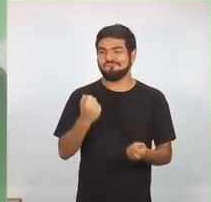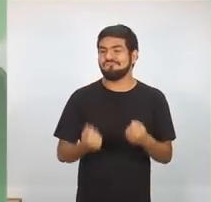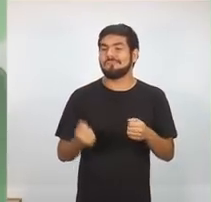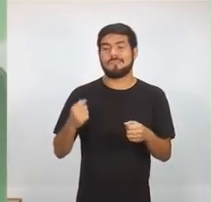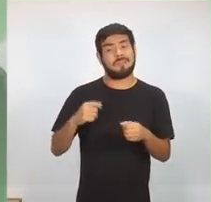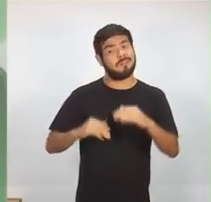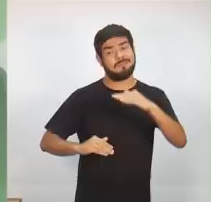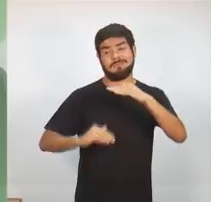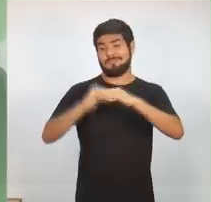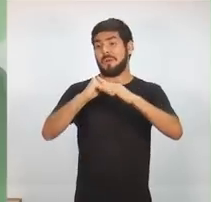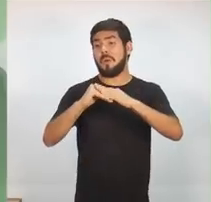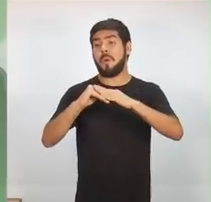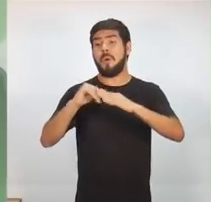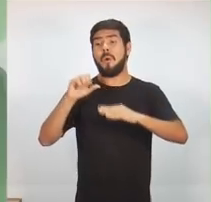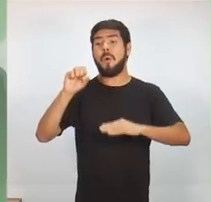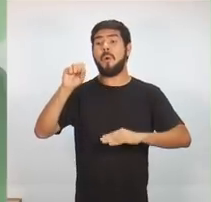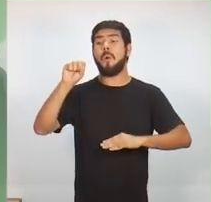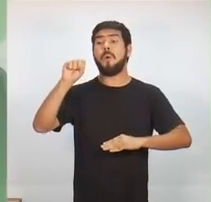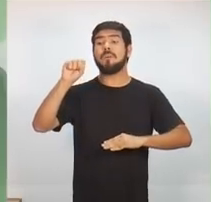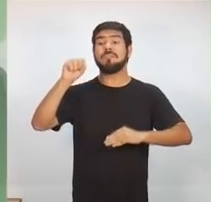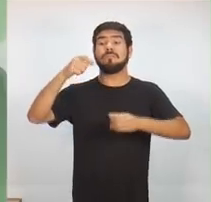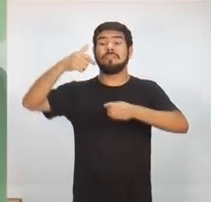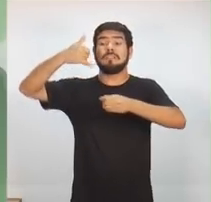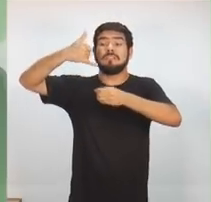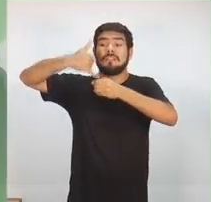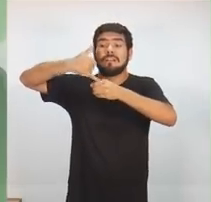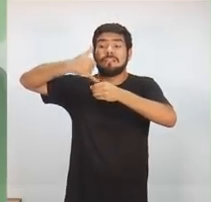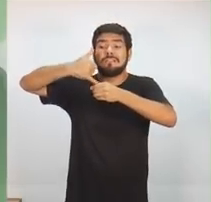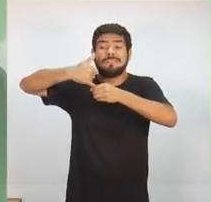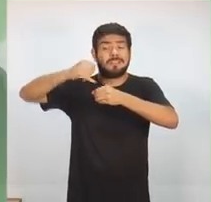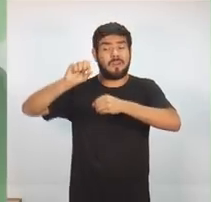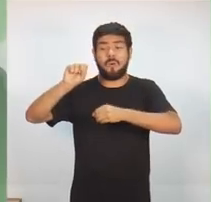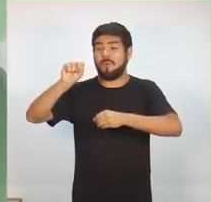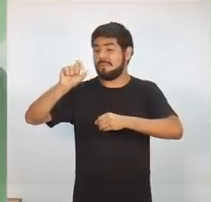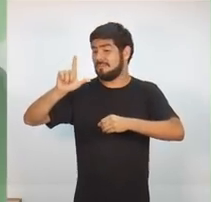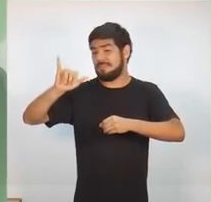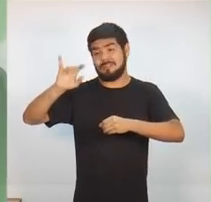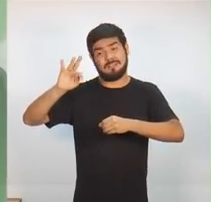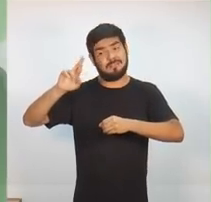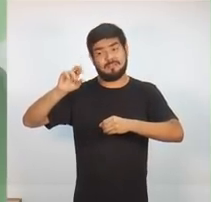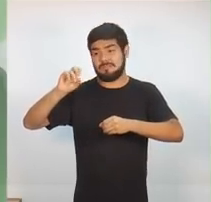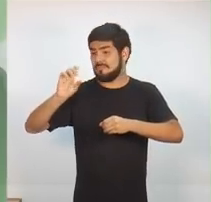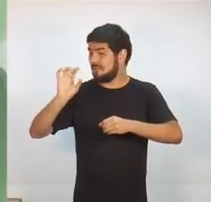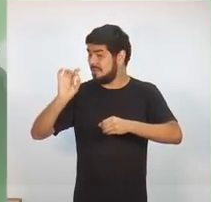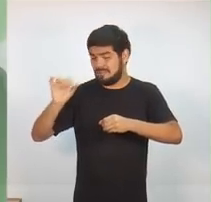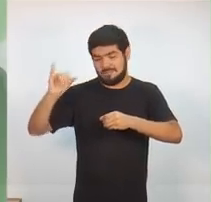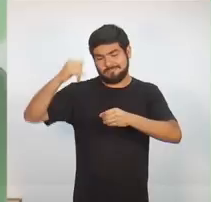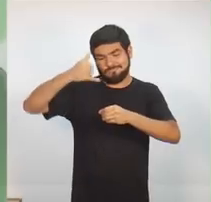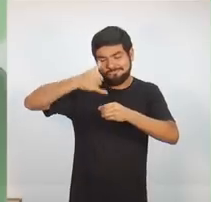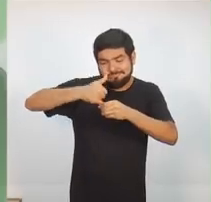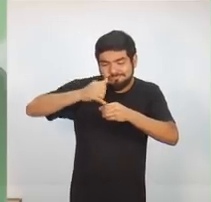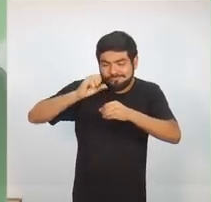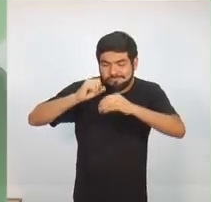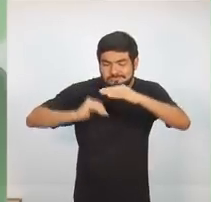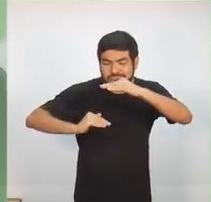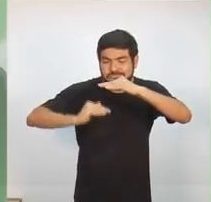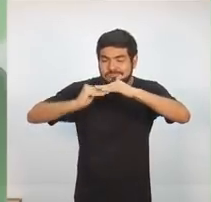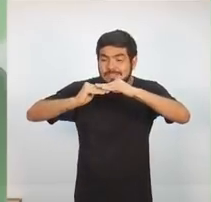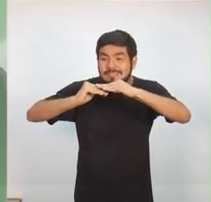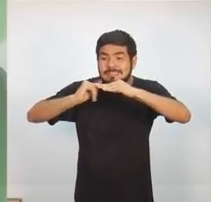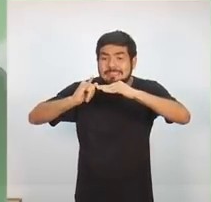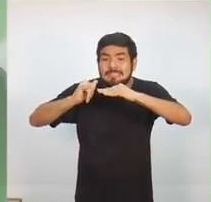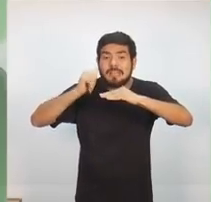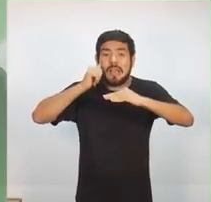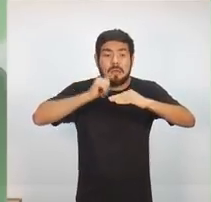Apenas oito litros por dia. Se a polícia estiver perseguindo o bandido e acabar a gasolina,